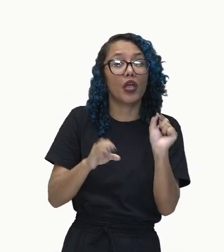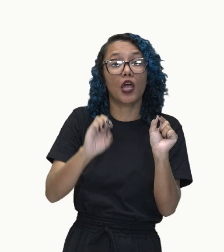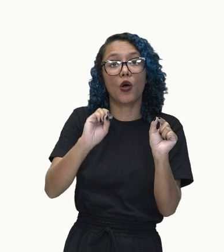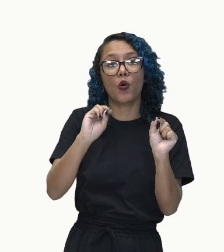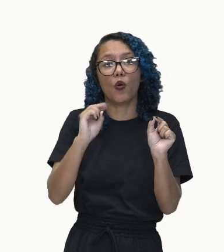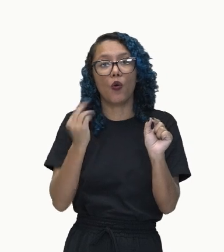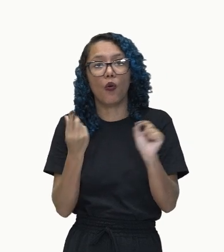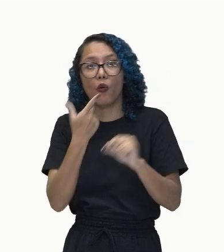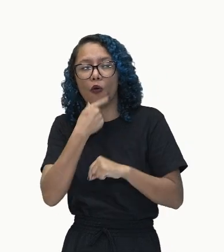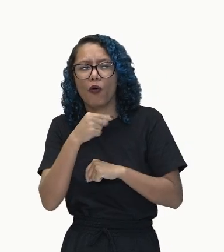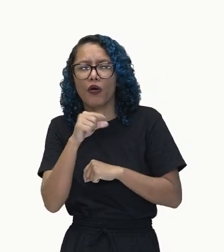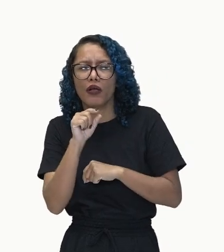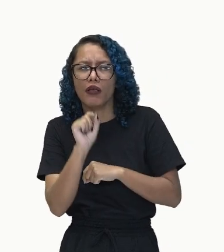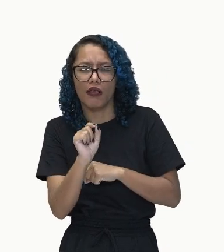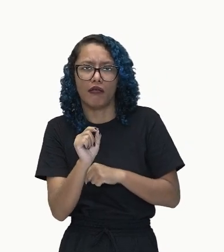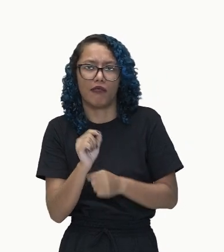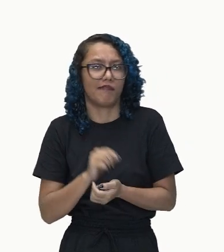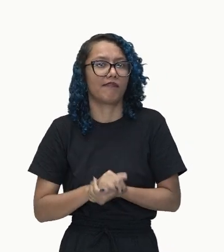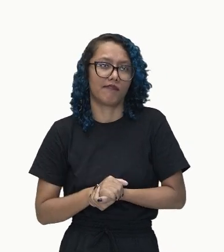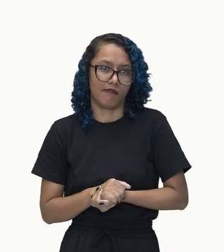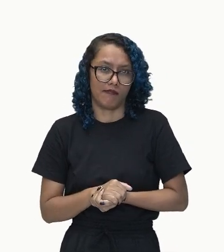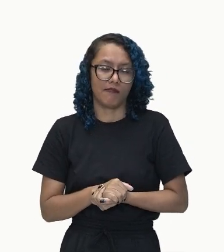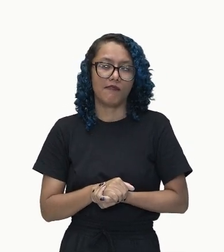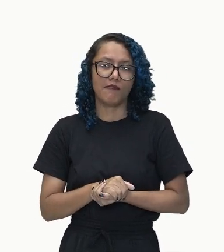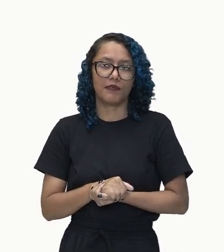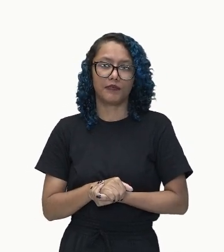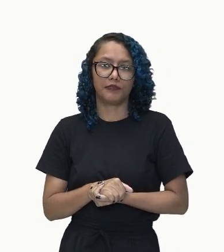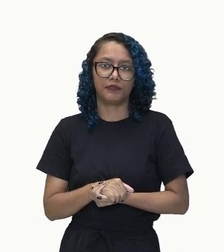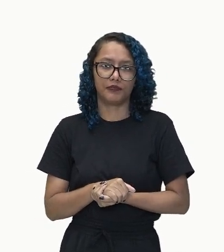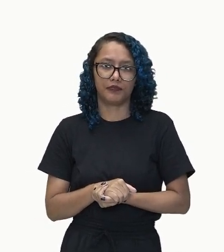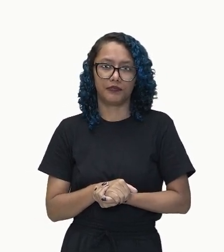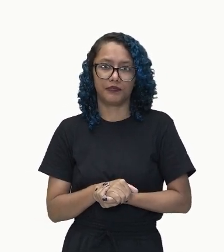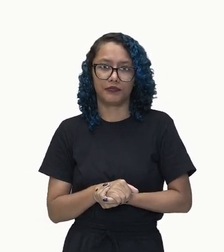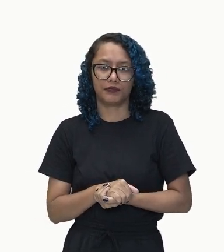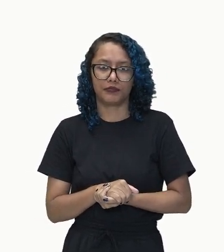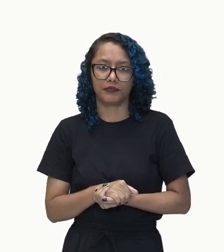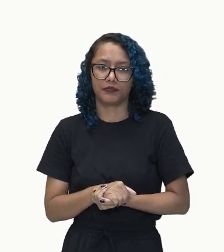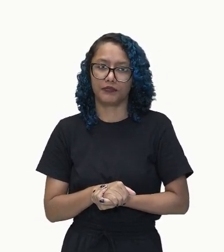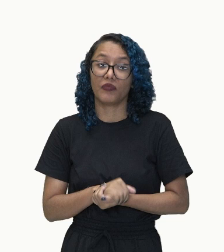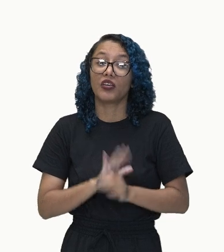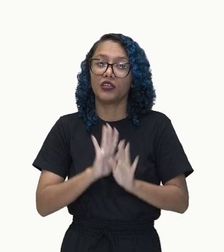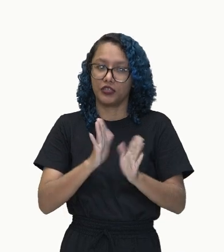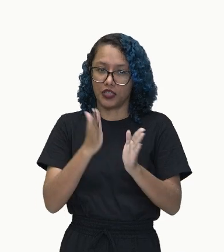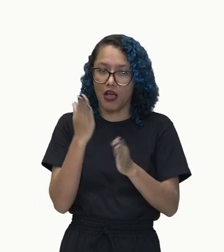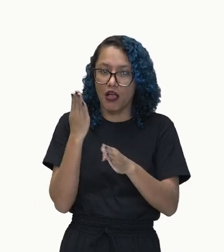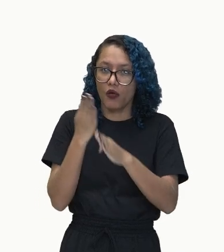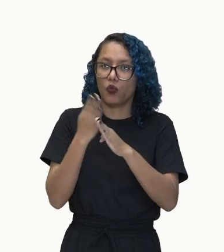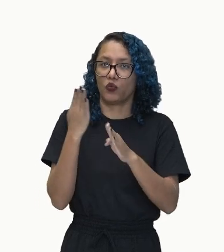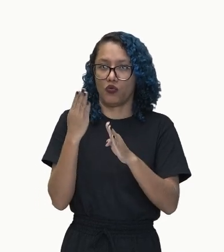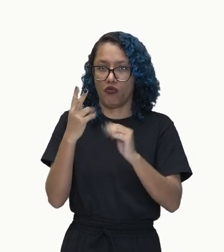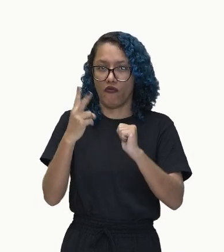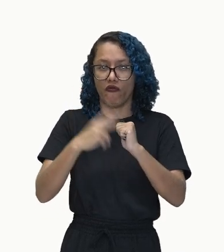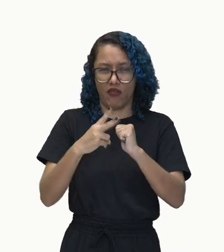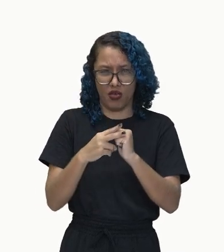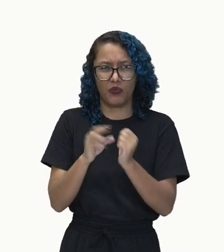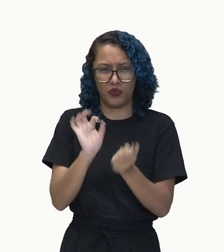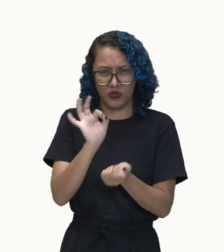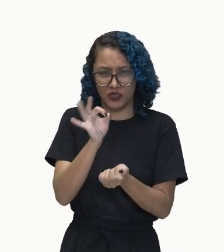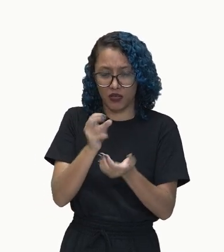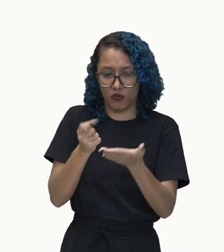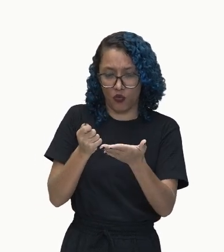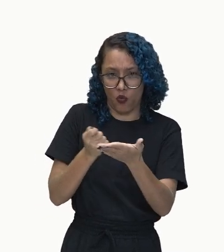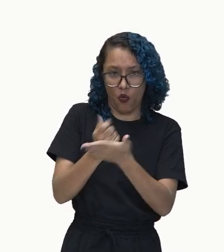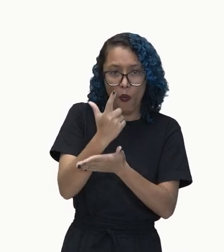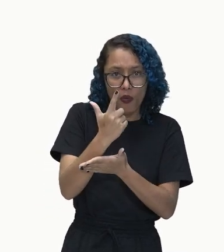caso do meu amigo comprou dois lápis, nós localizamos o verbo. Verbo comprar. Aí perguntamos. Quem